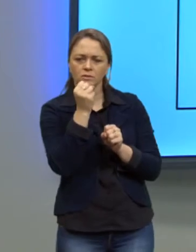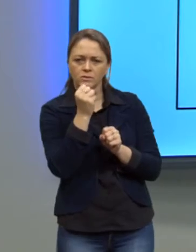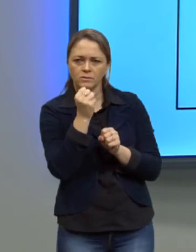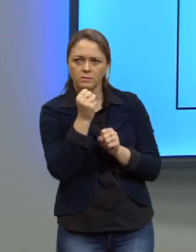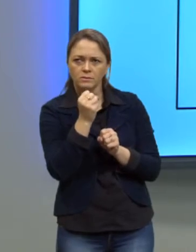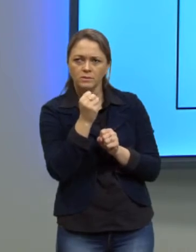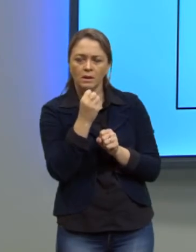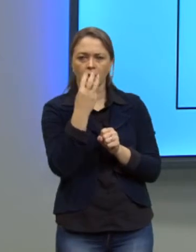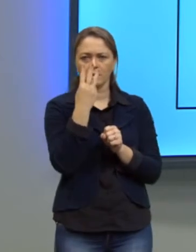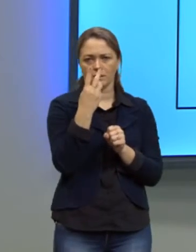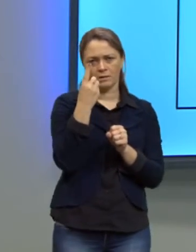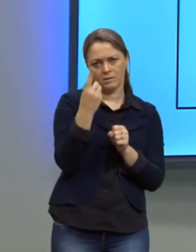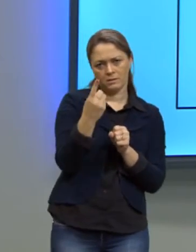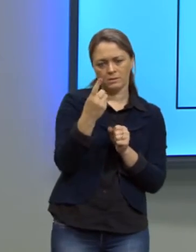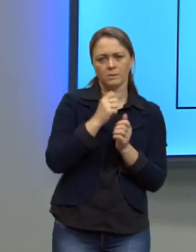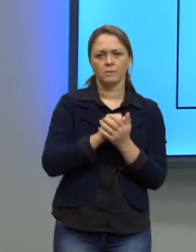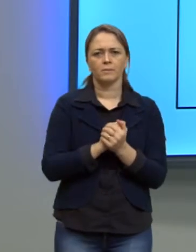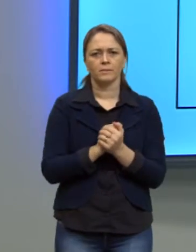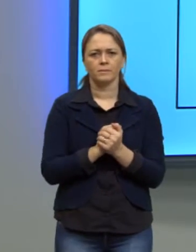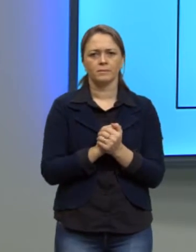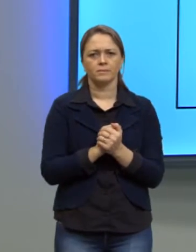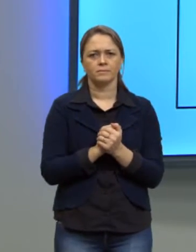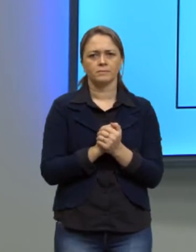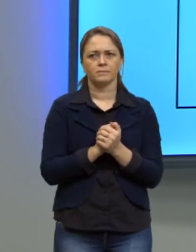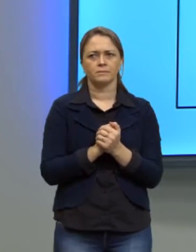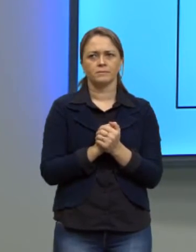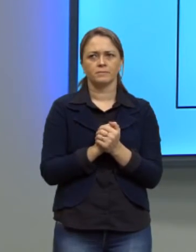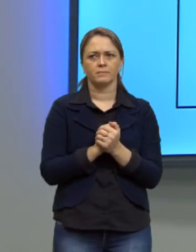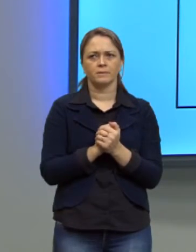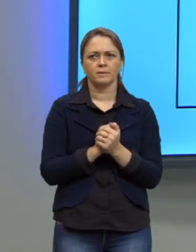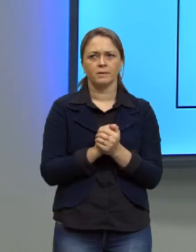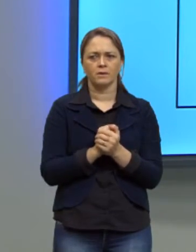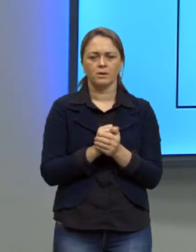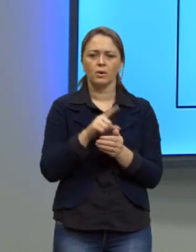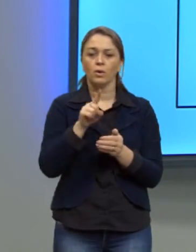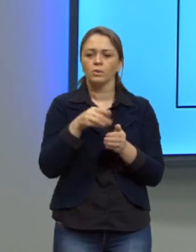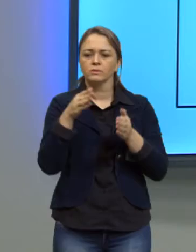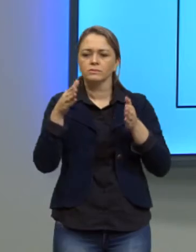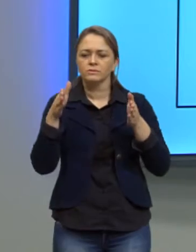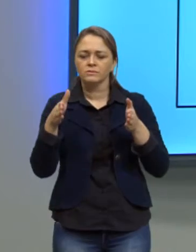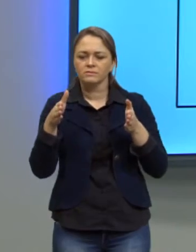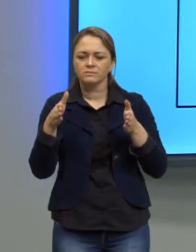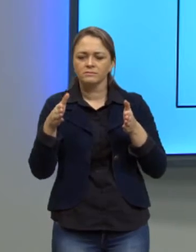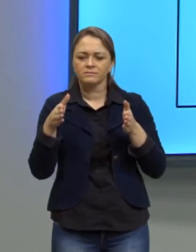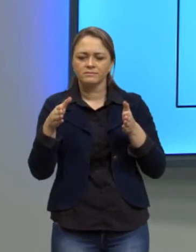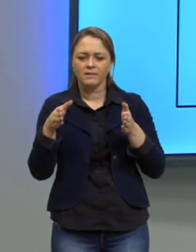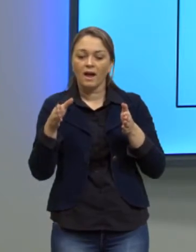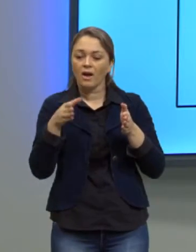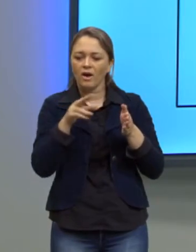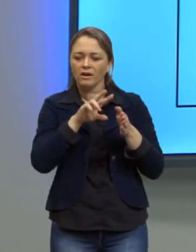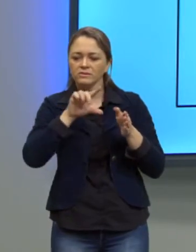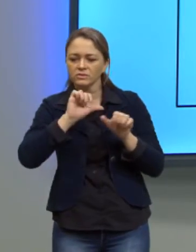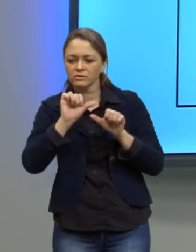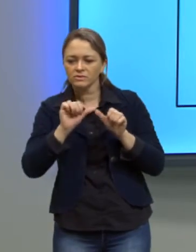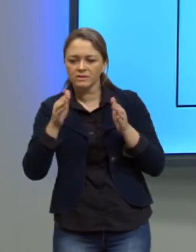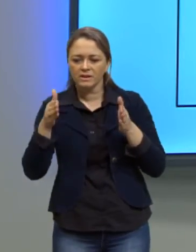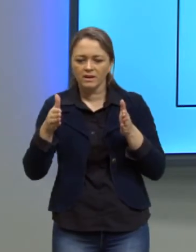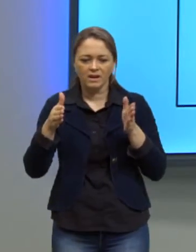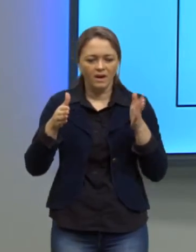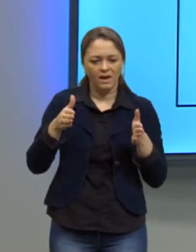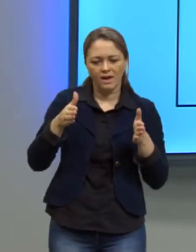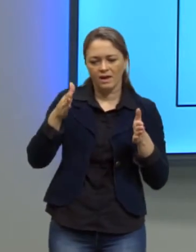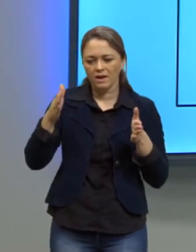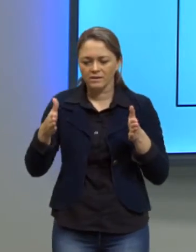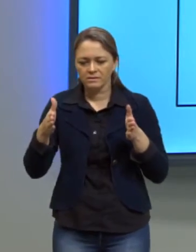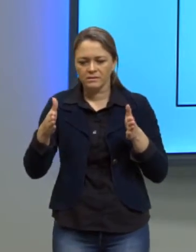31. Agora, eu vou deixar esses dois extremos e vou somar os anteriores que passam a ser os meus extremos. Do